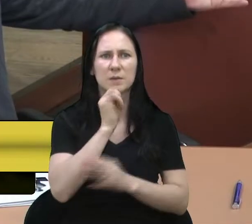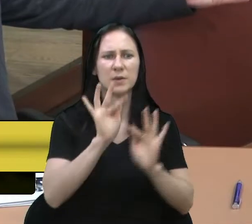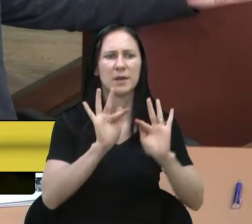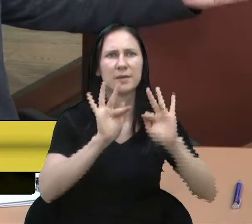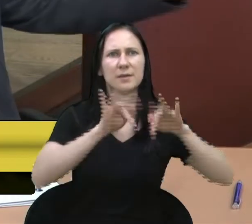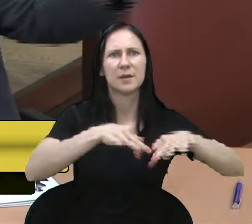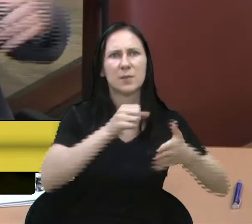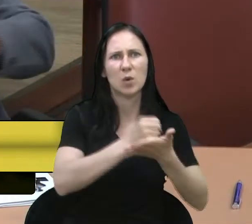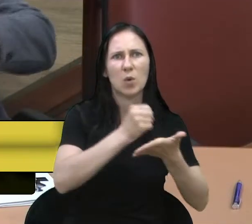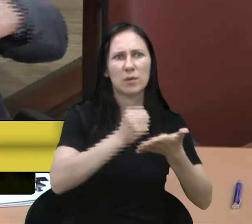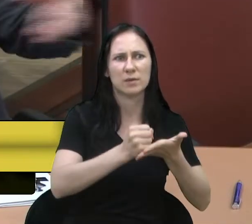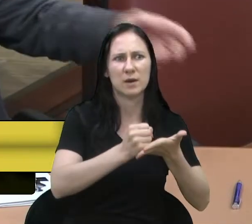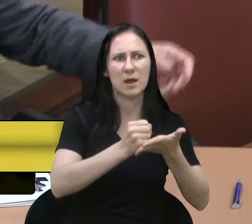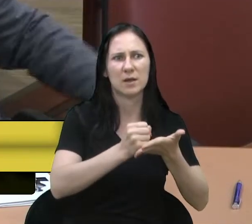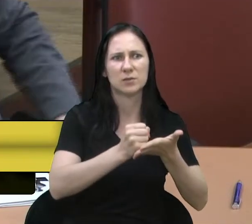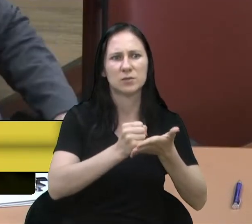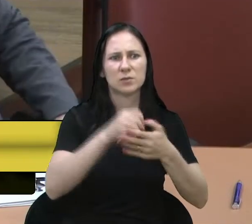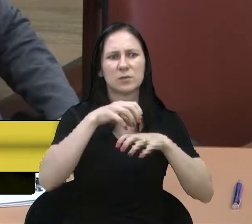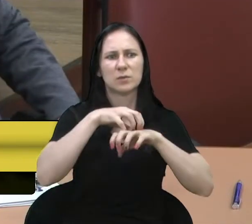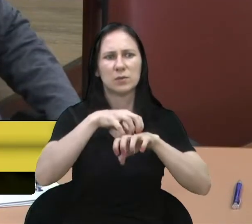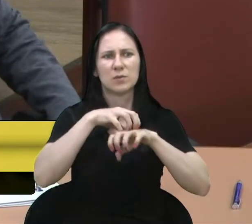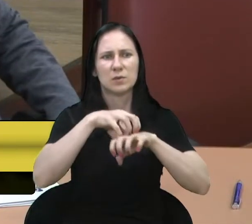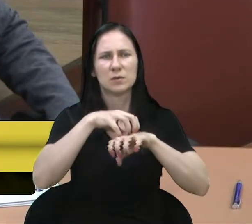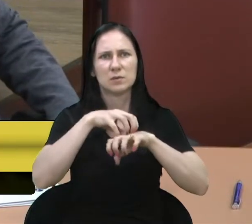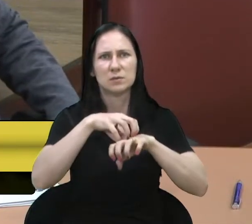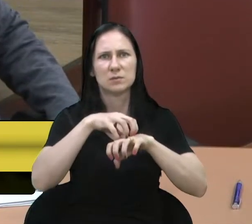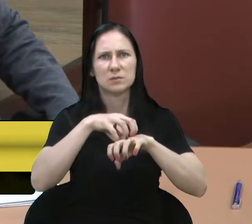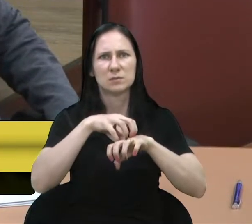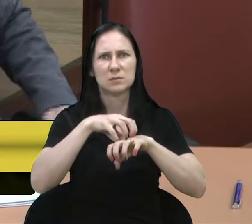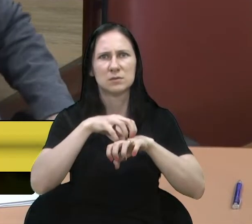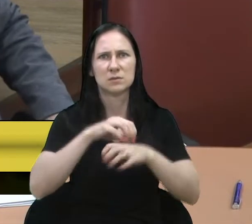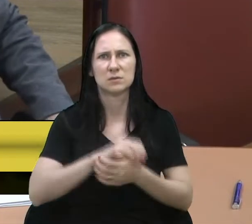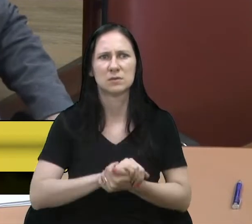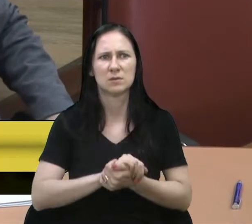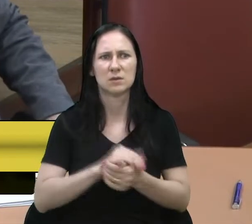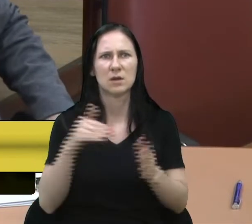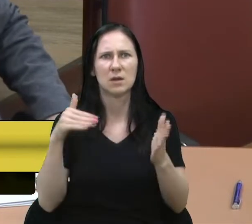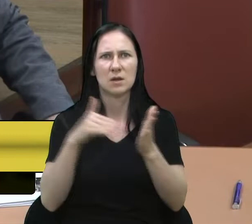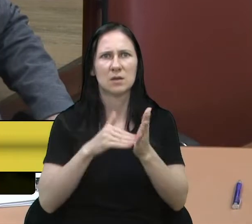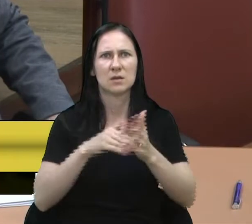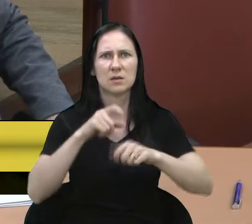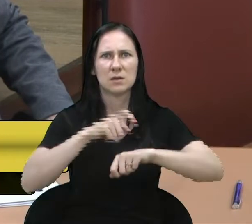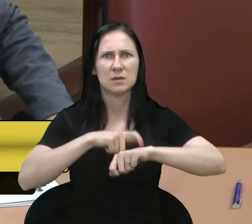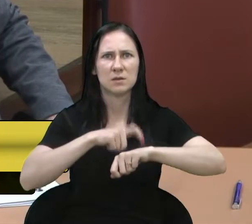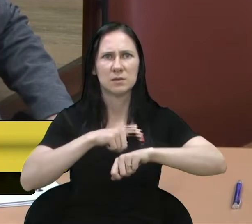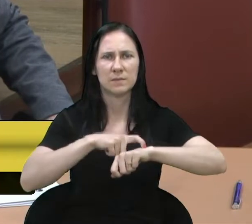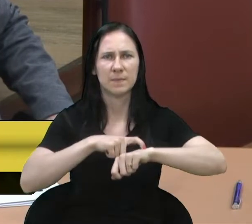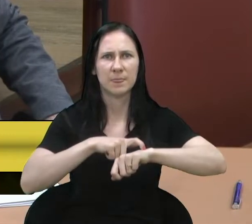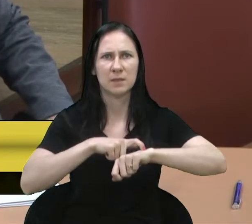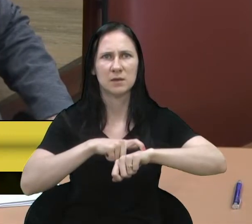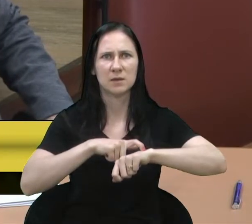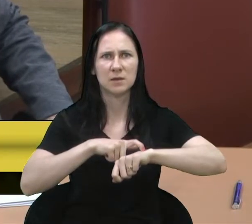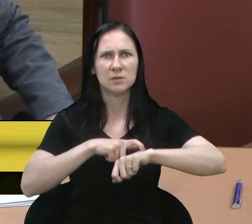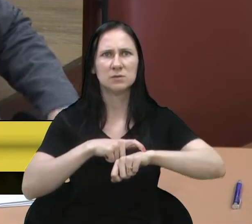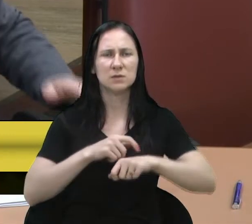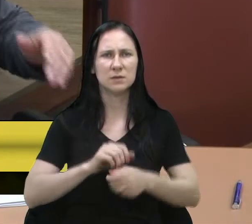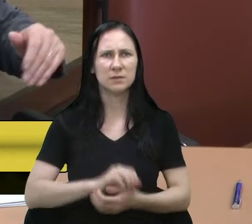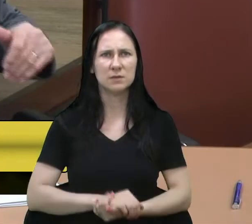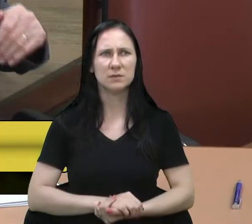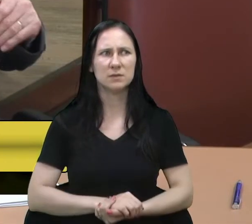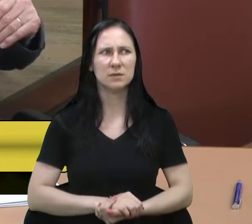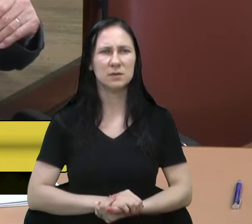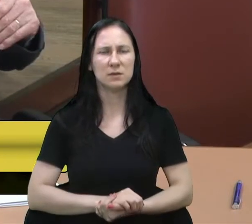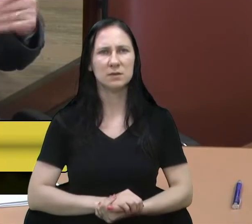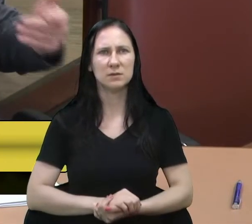presta mau serviço, vamos fazer isso, vamos fazer aquilo. Só que, até esse momento, muita coisa foi feita, mas